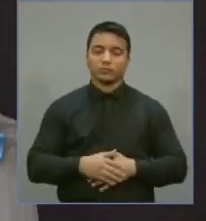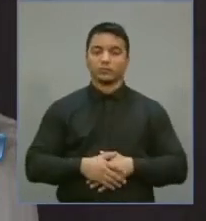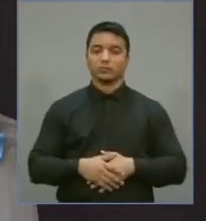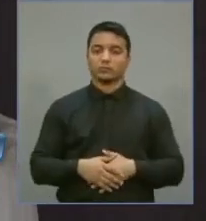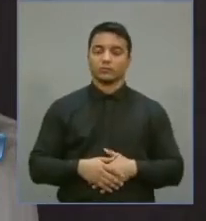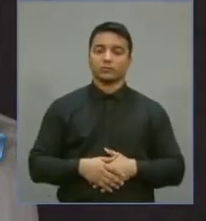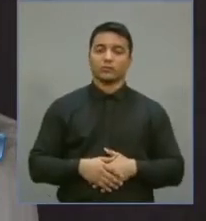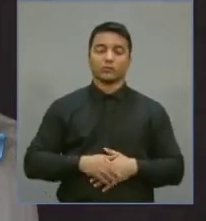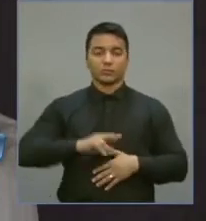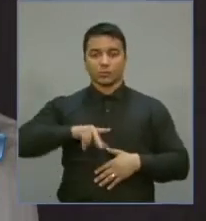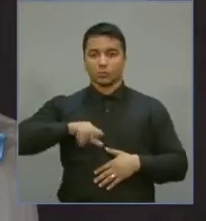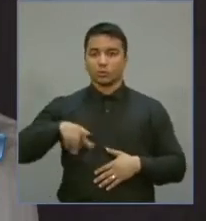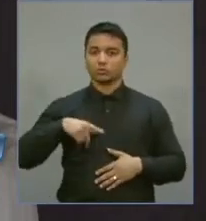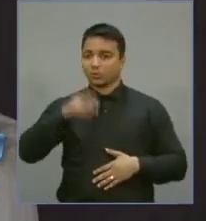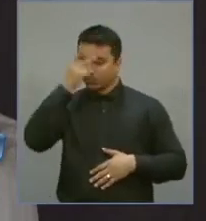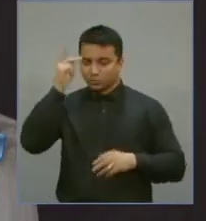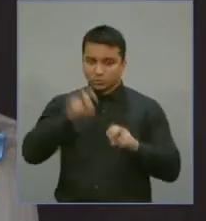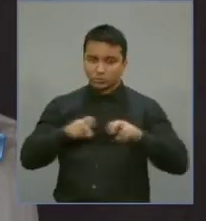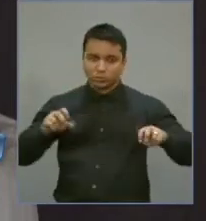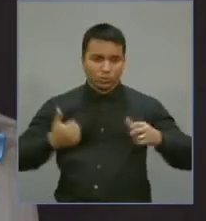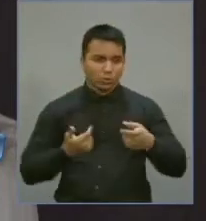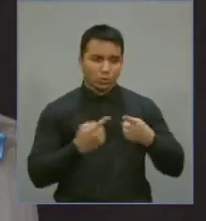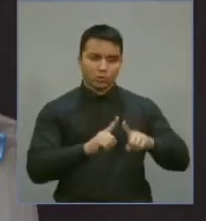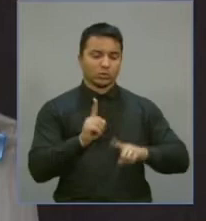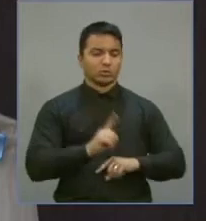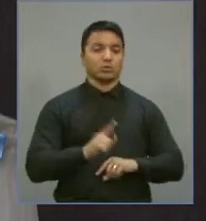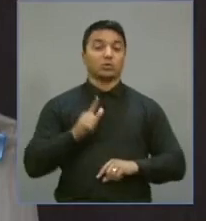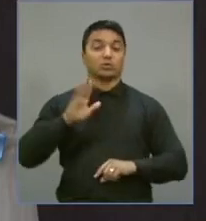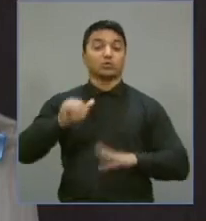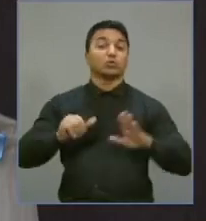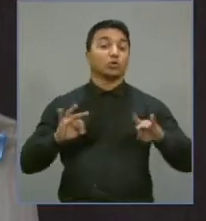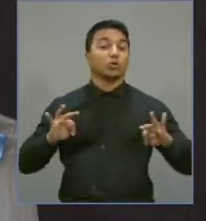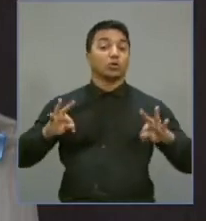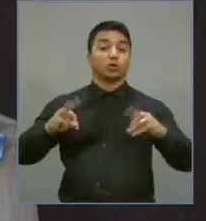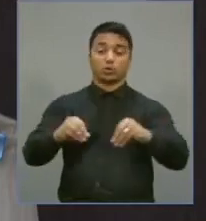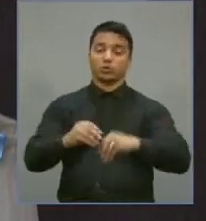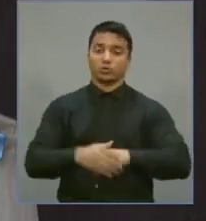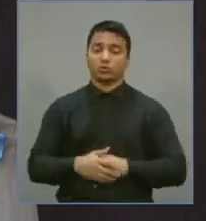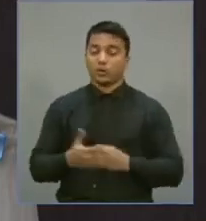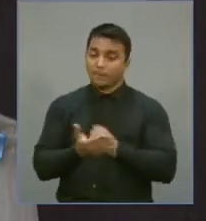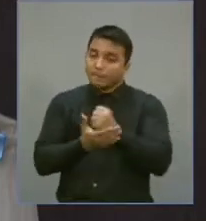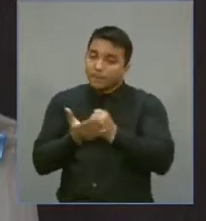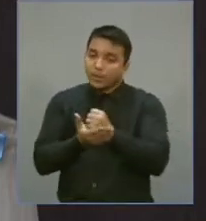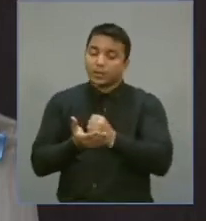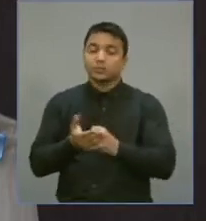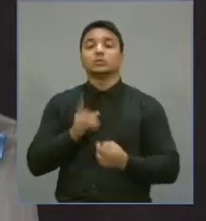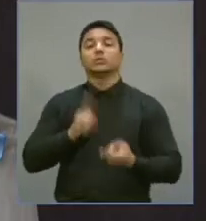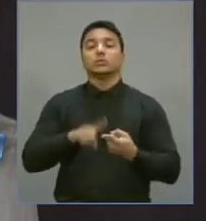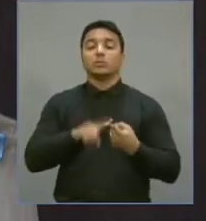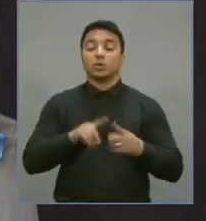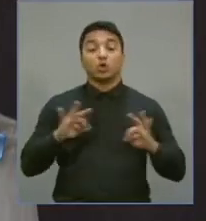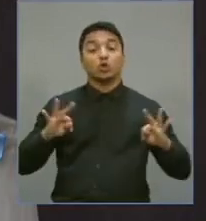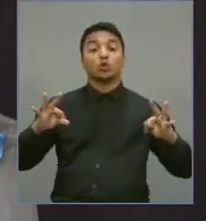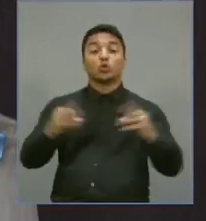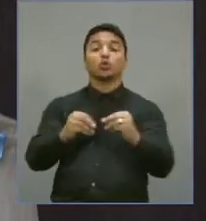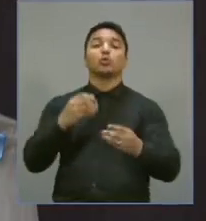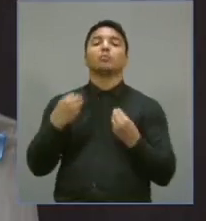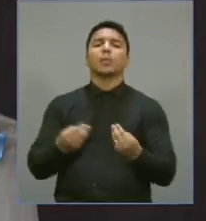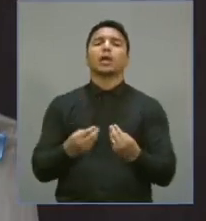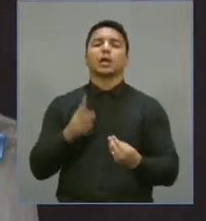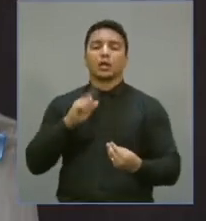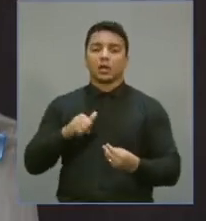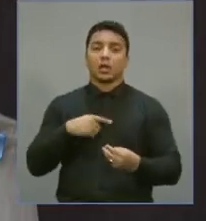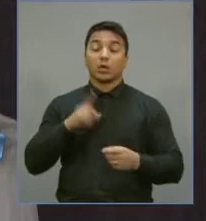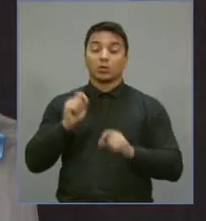não simplesmente os parlamentares de oposição. a base do governador Camilo Santana, que